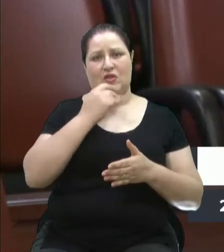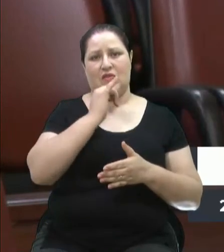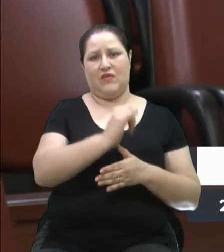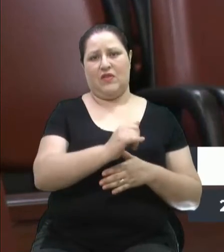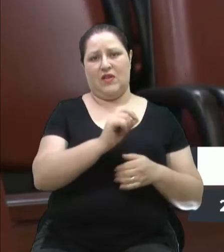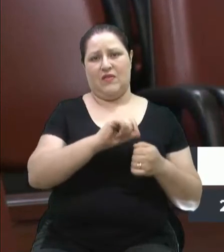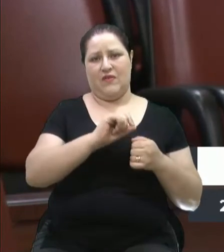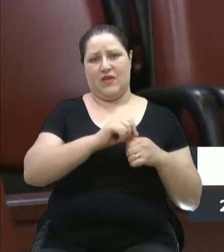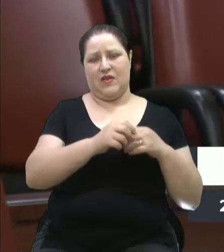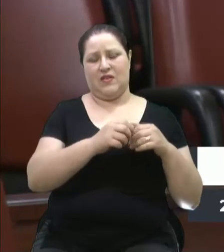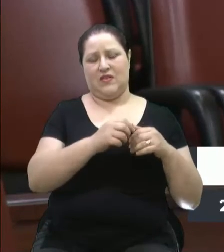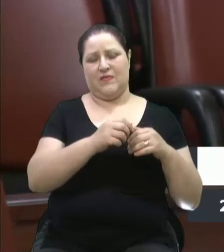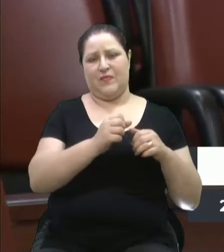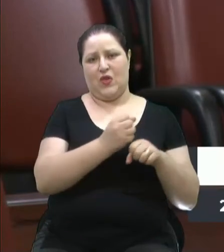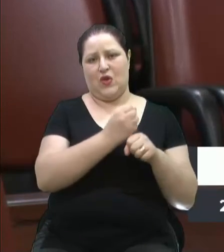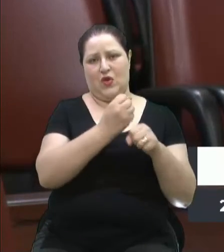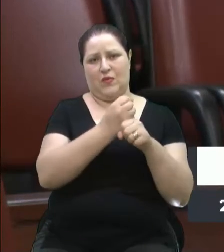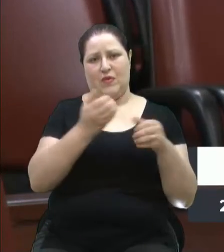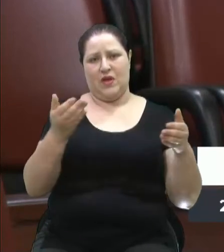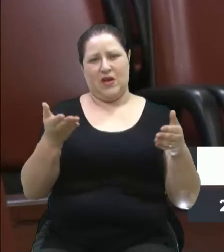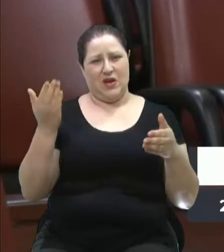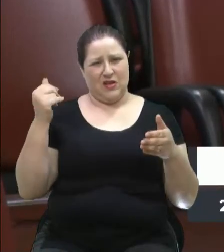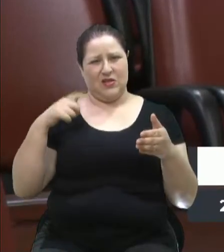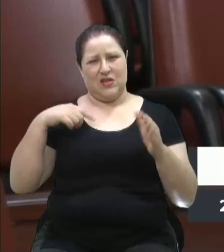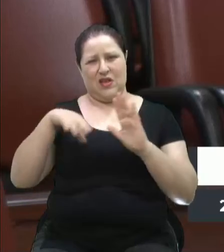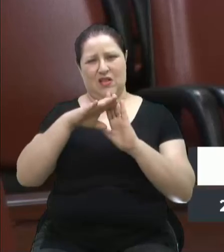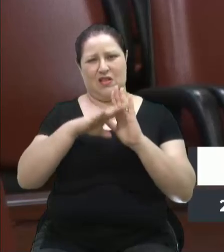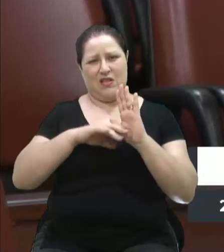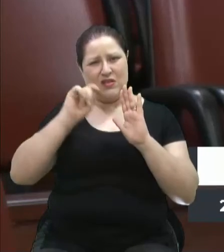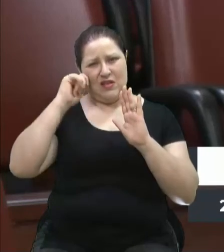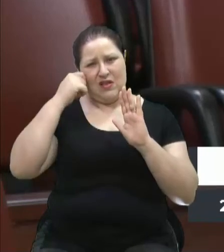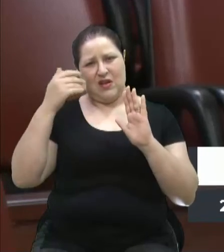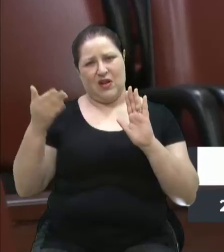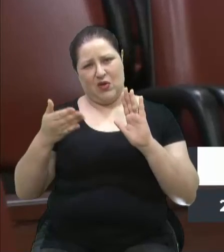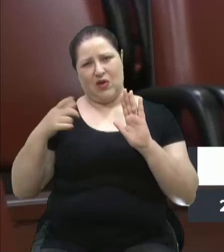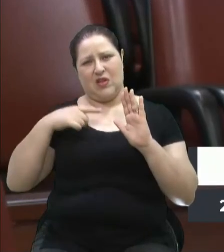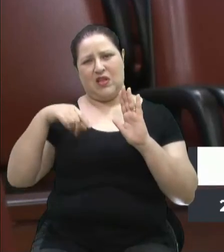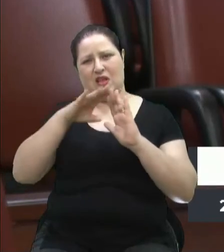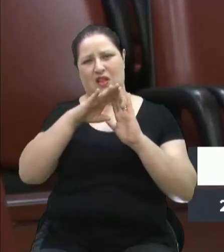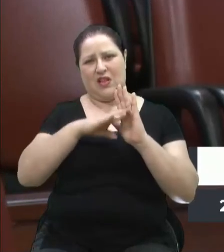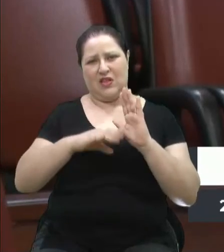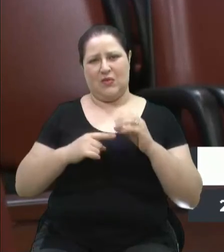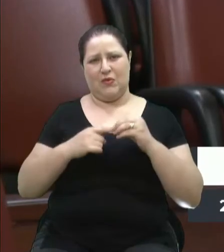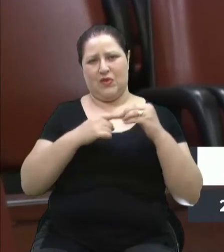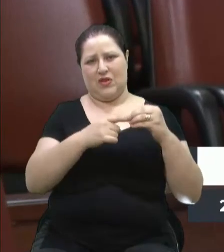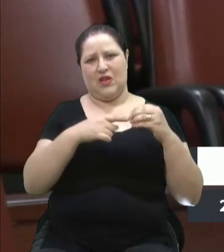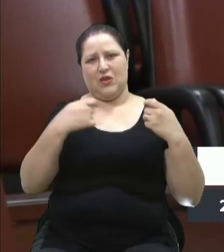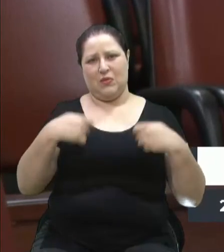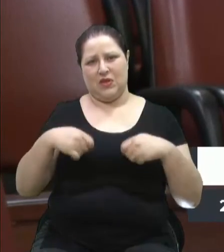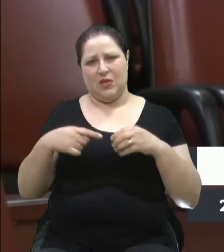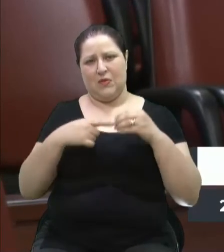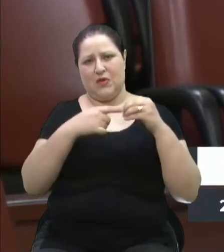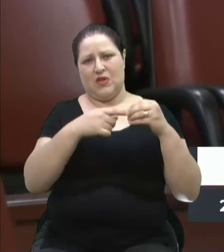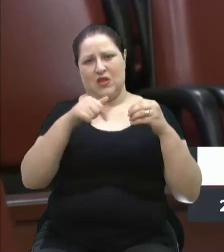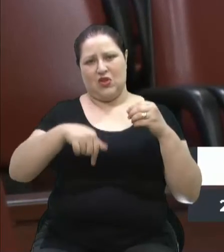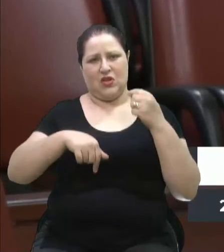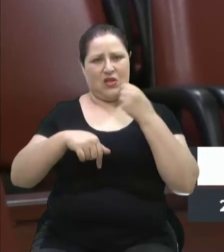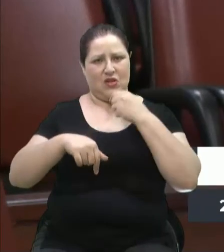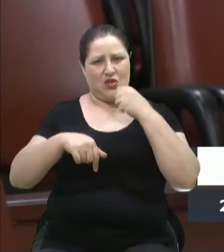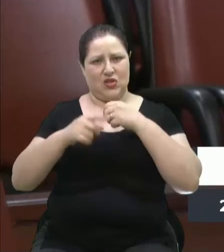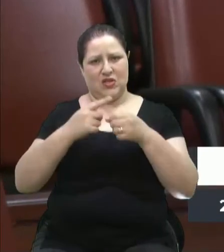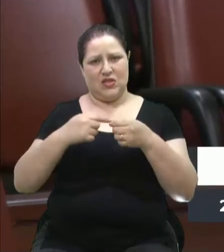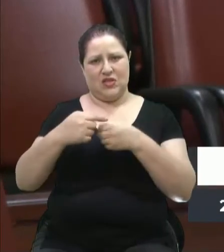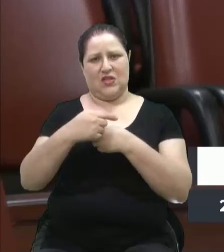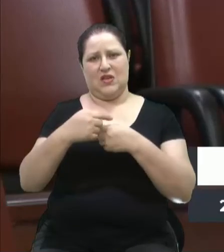se outrora tinha lista negra, agora tem lista de prioridade e de vantagens para uns. A gente tem que ter prioridade para a nossa cidade de Caxias do Sul, que a gente tem que ter um